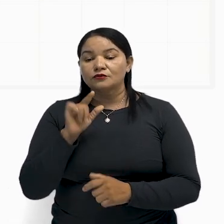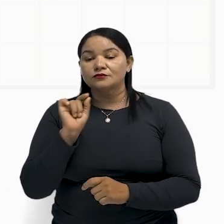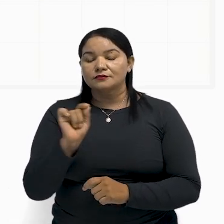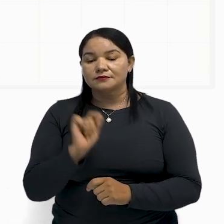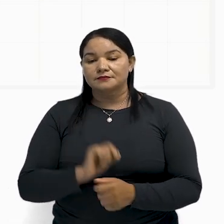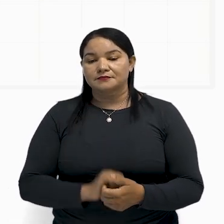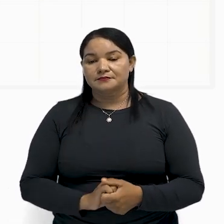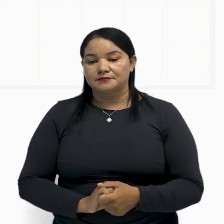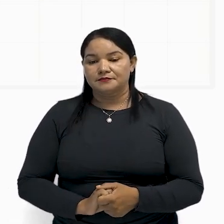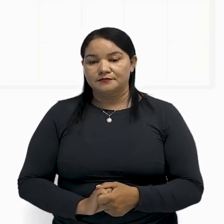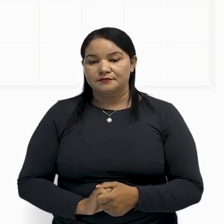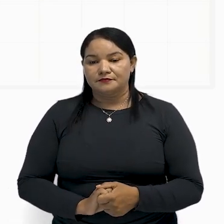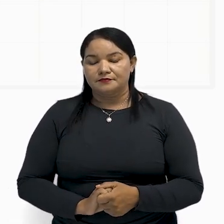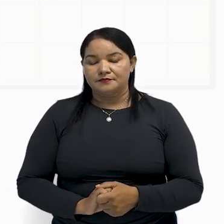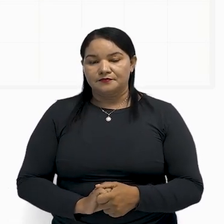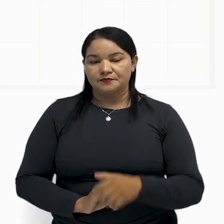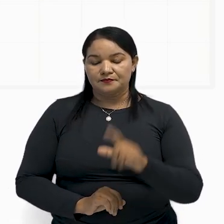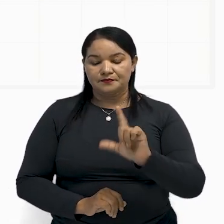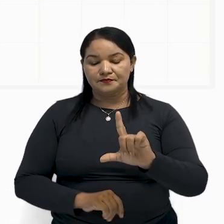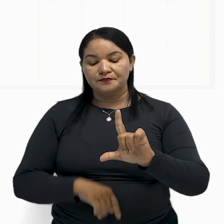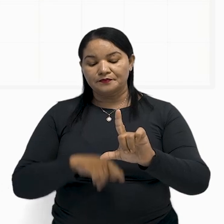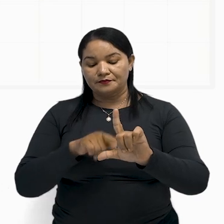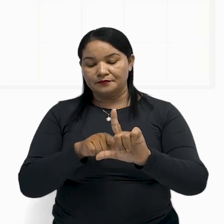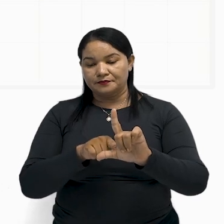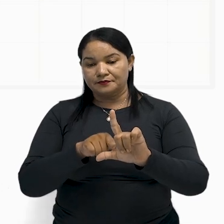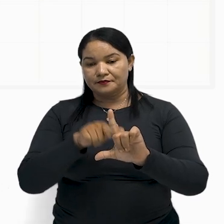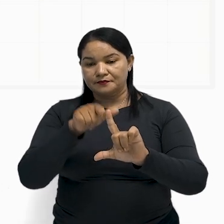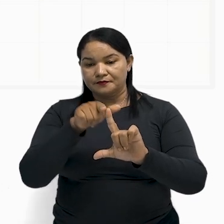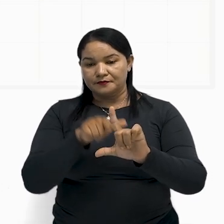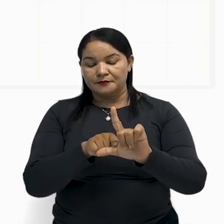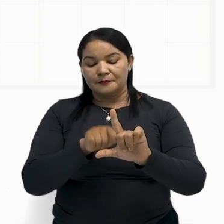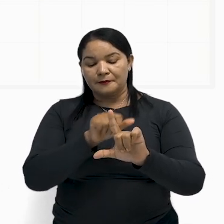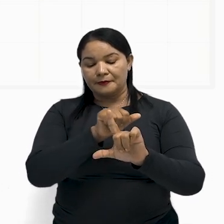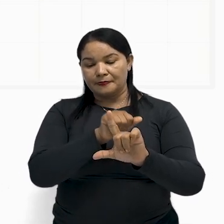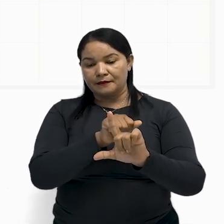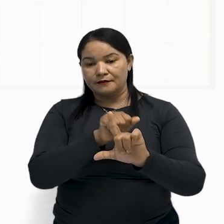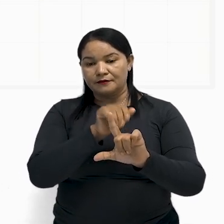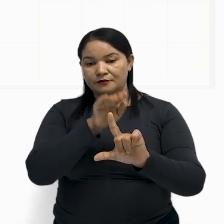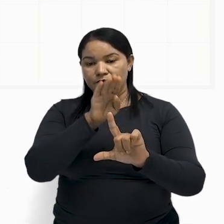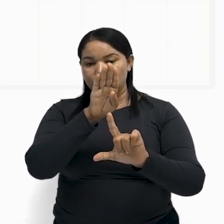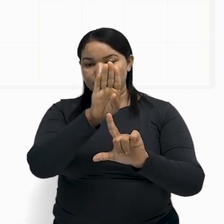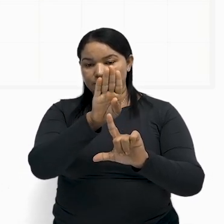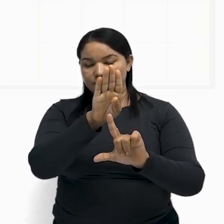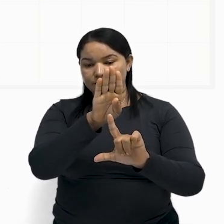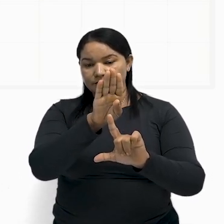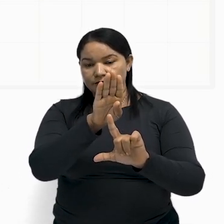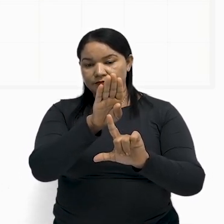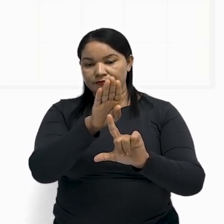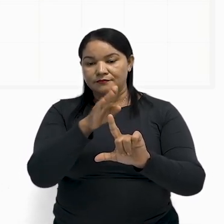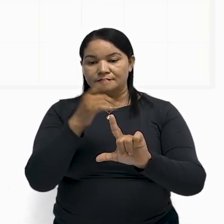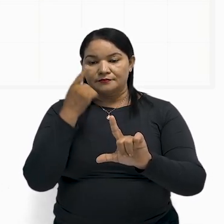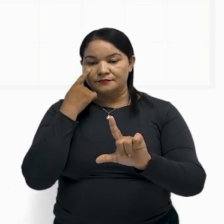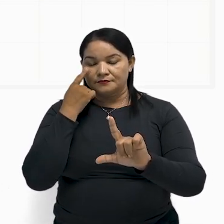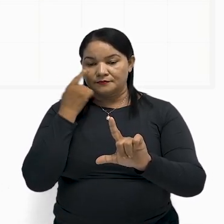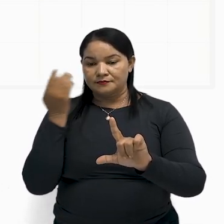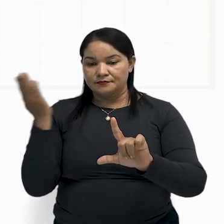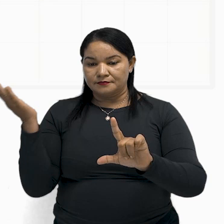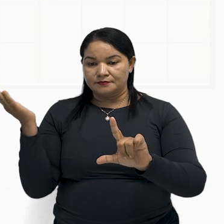dado, segmento AB. Segmento AB, vou colocar de verde agora,